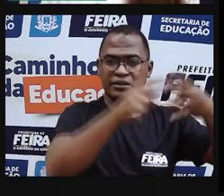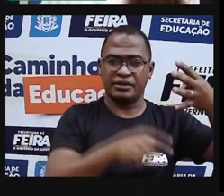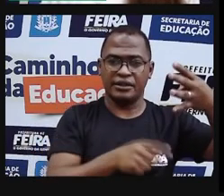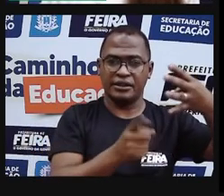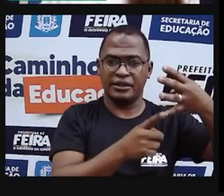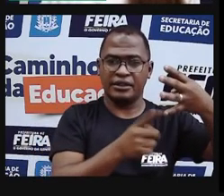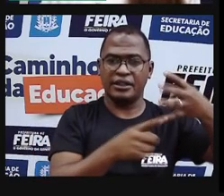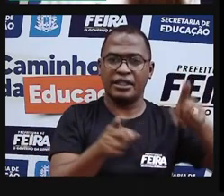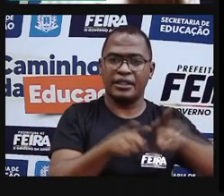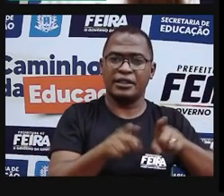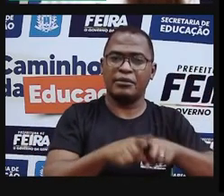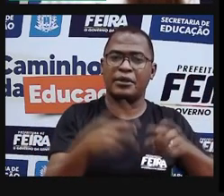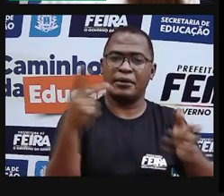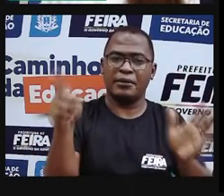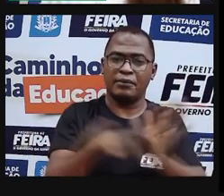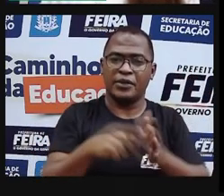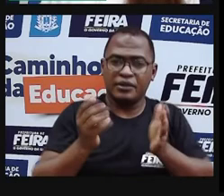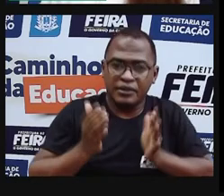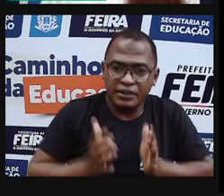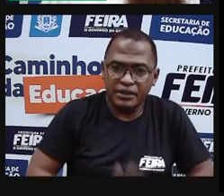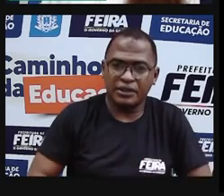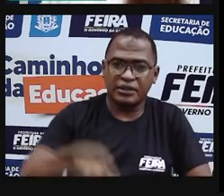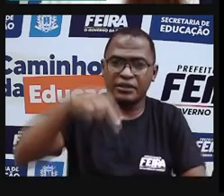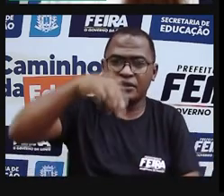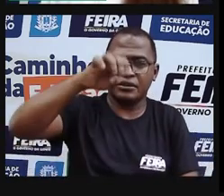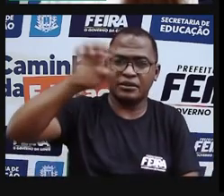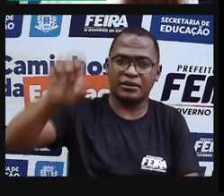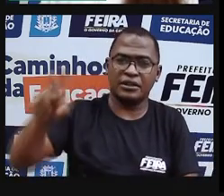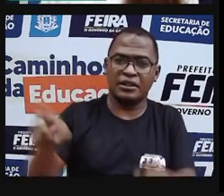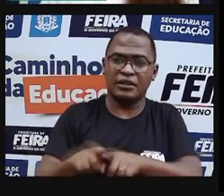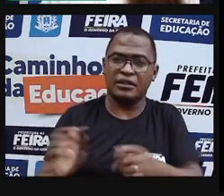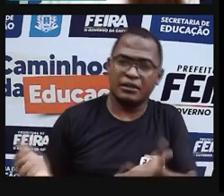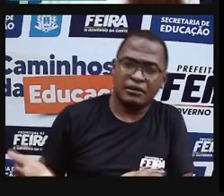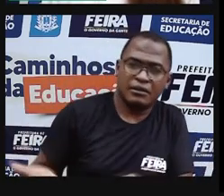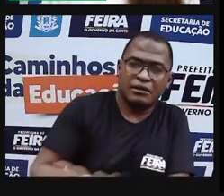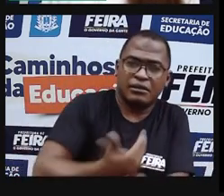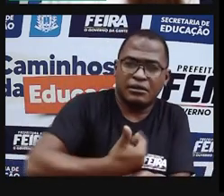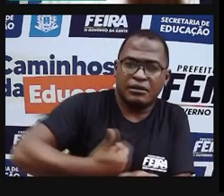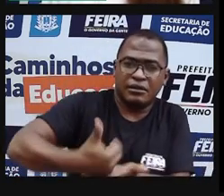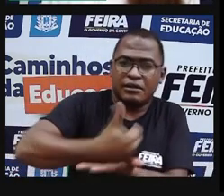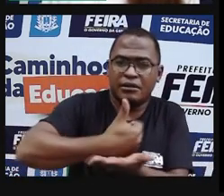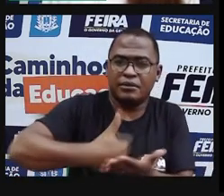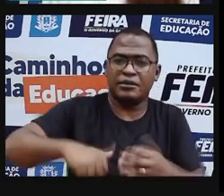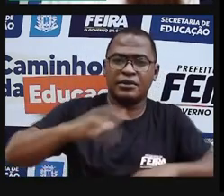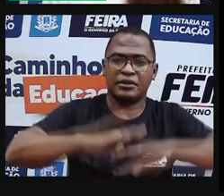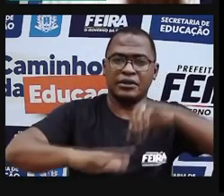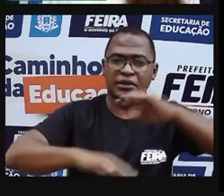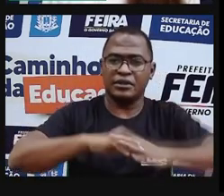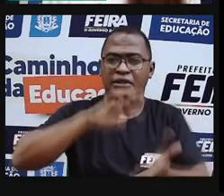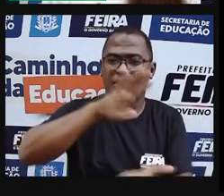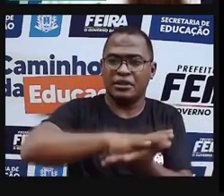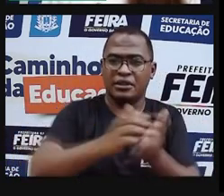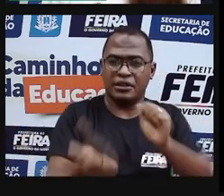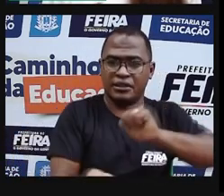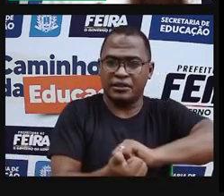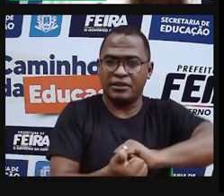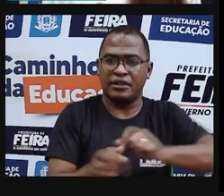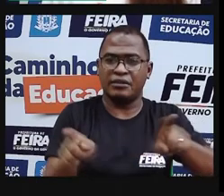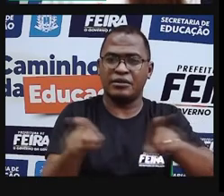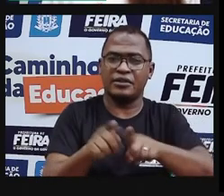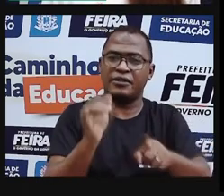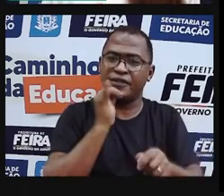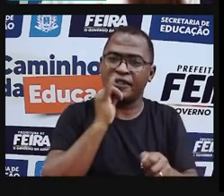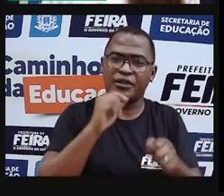de nordestino, se aventura com pinceladas que remetem à arte da talha de madeira. Então,